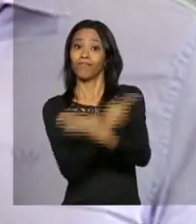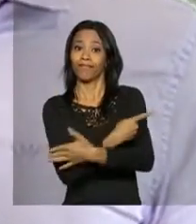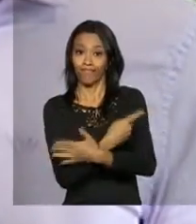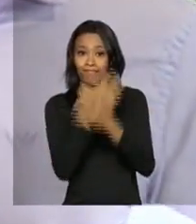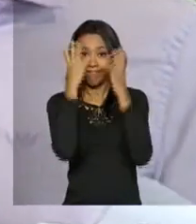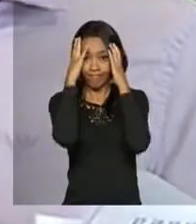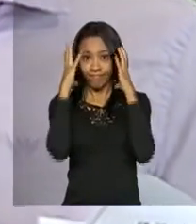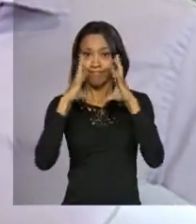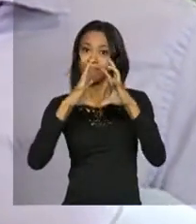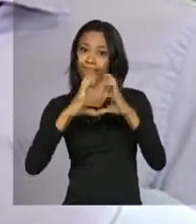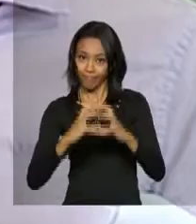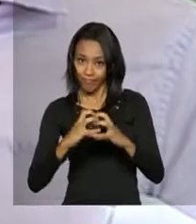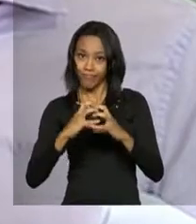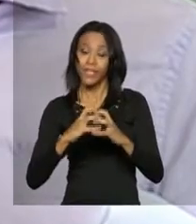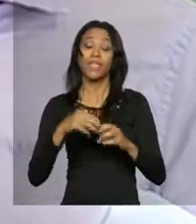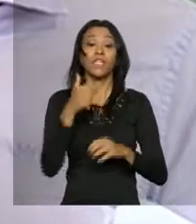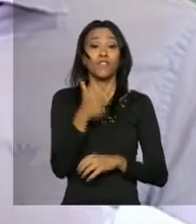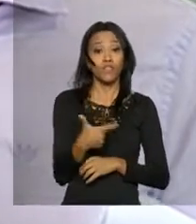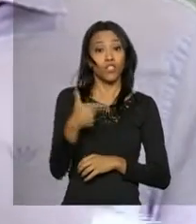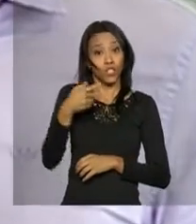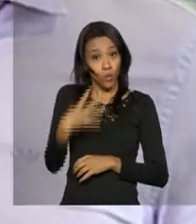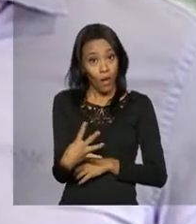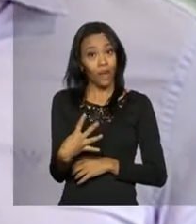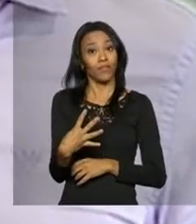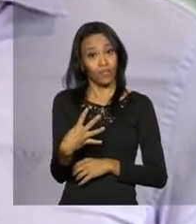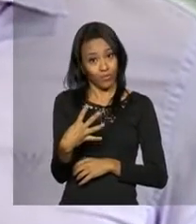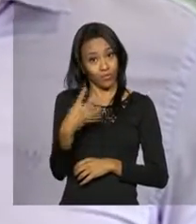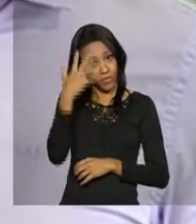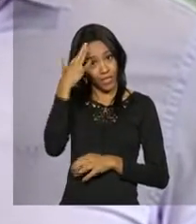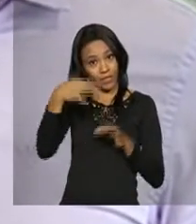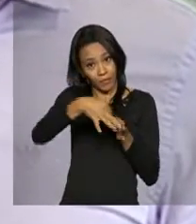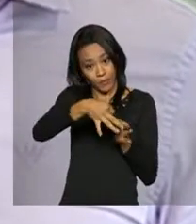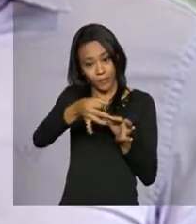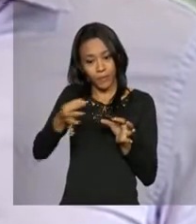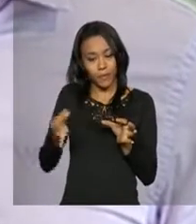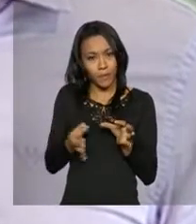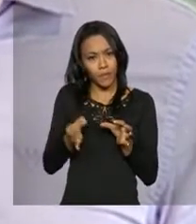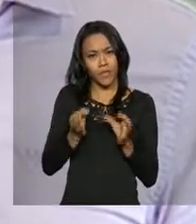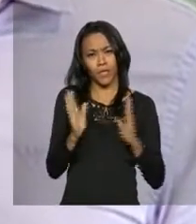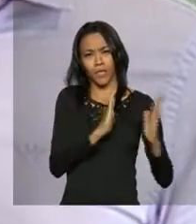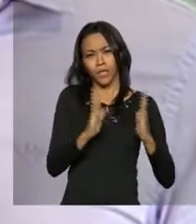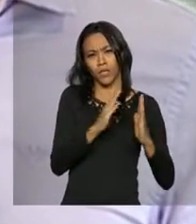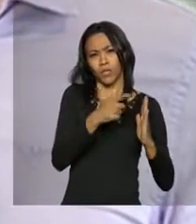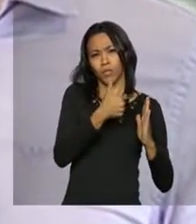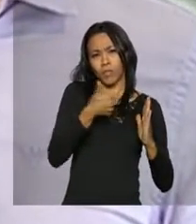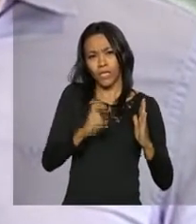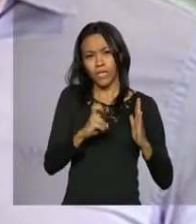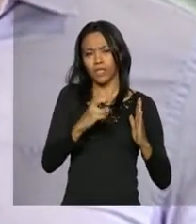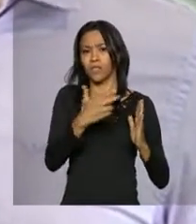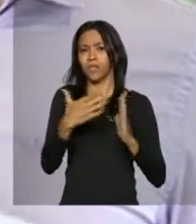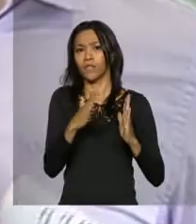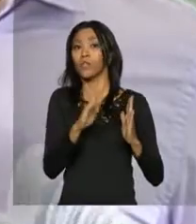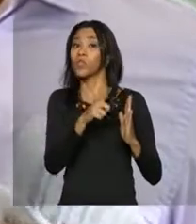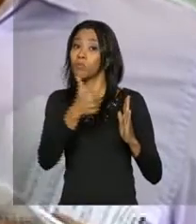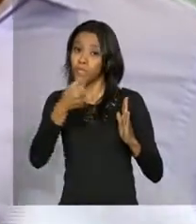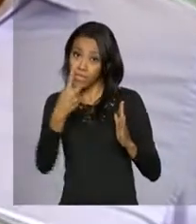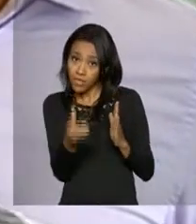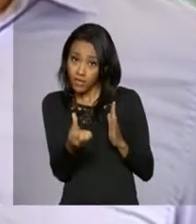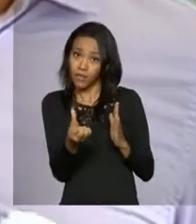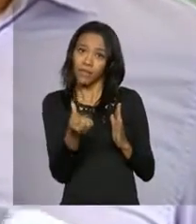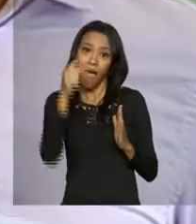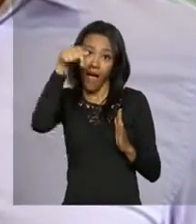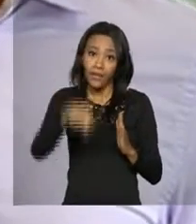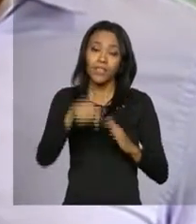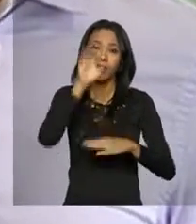no Estado e confirmou 24 casos de malformação de crânio entre 2015 e 2016. Aqui no